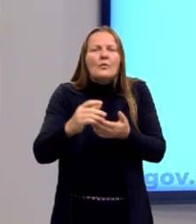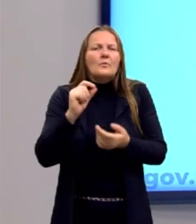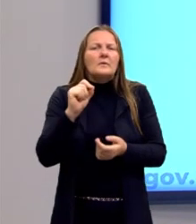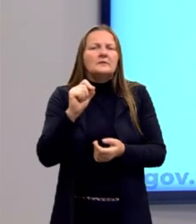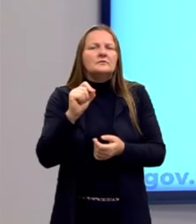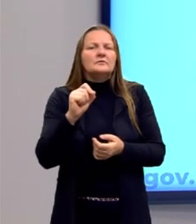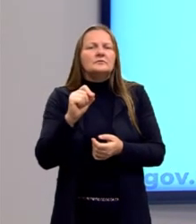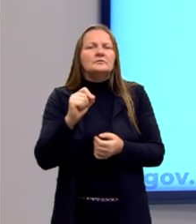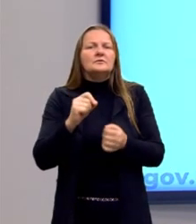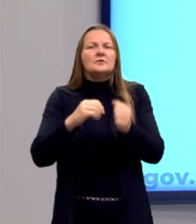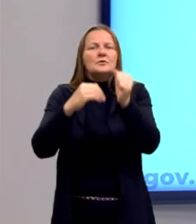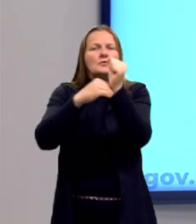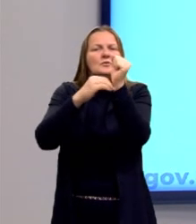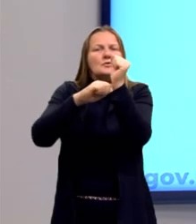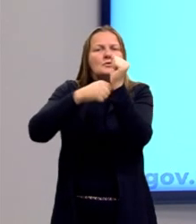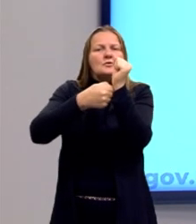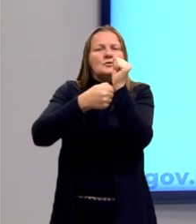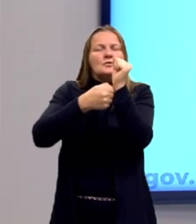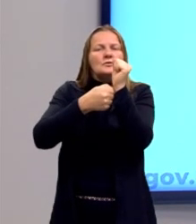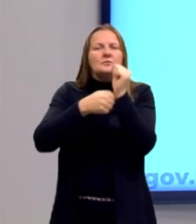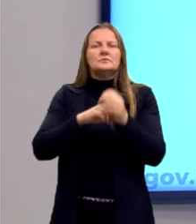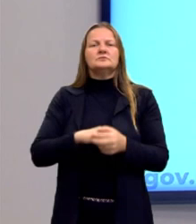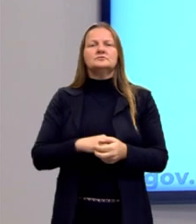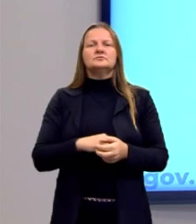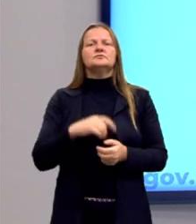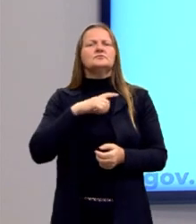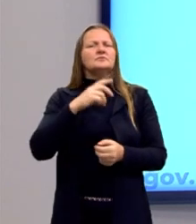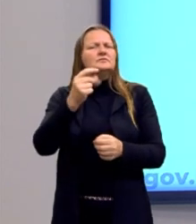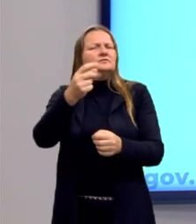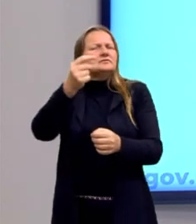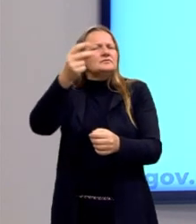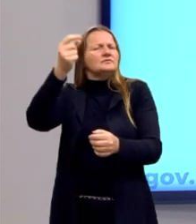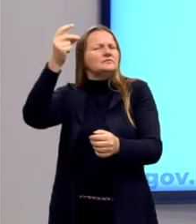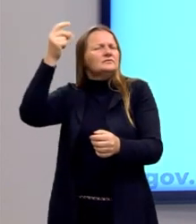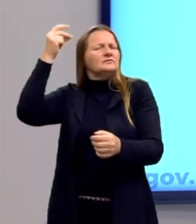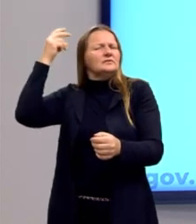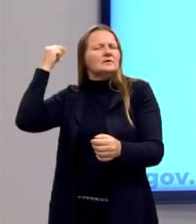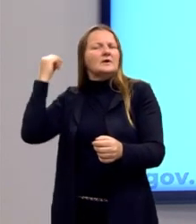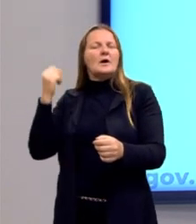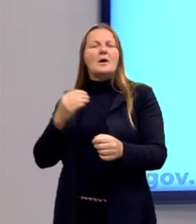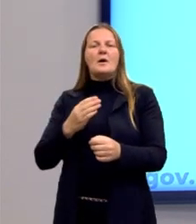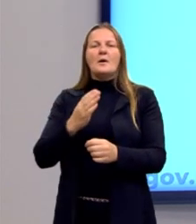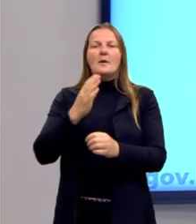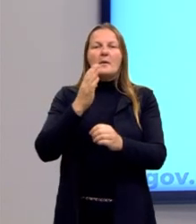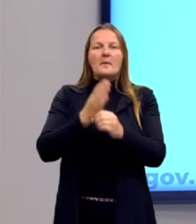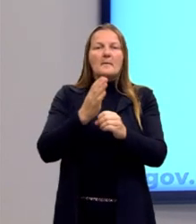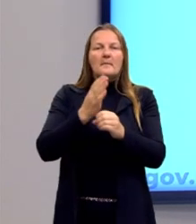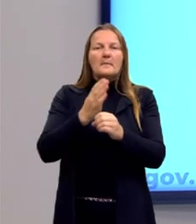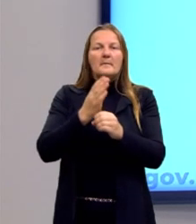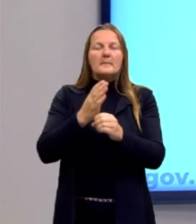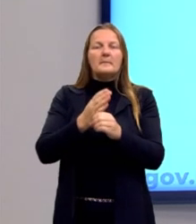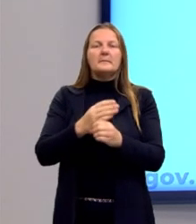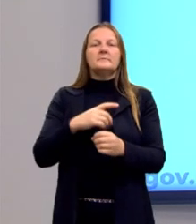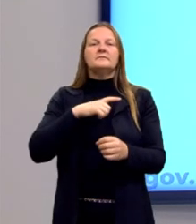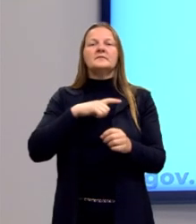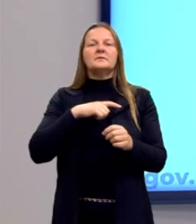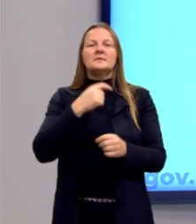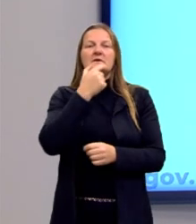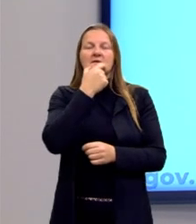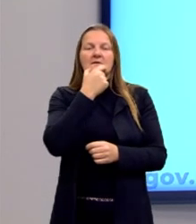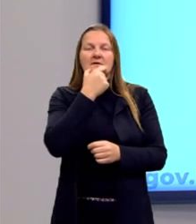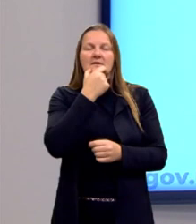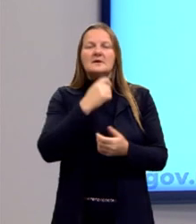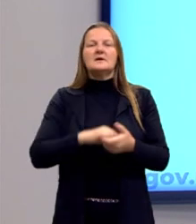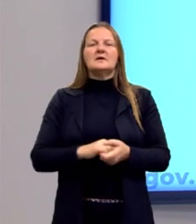o Código de Hammurabi, já traz algumas coisas a respeito disso, lá dos babilônios, também na Inglaterra, o Bill of Rights